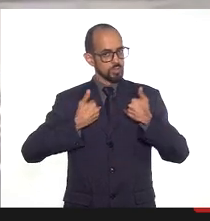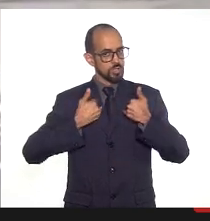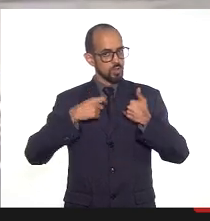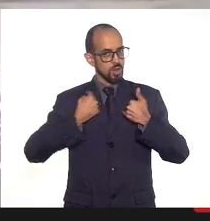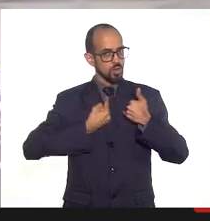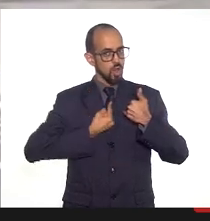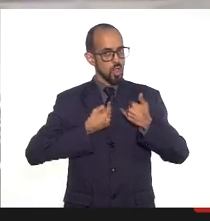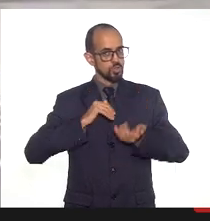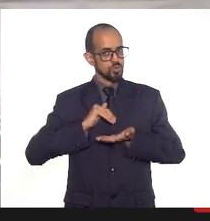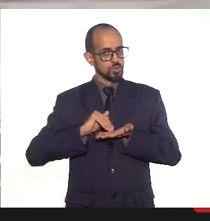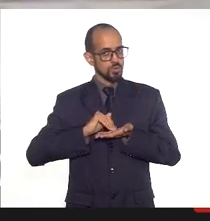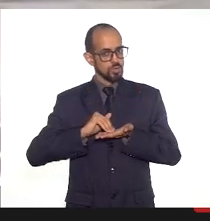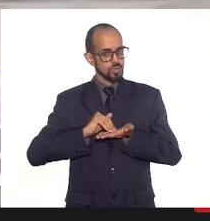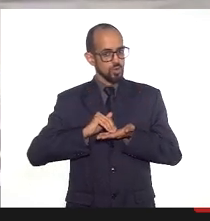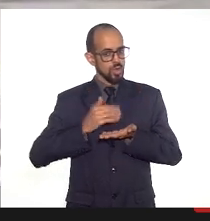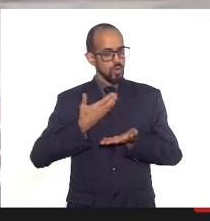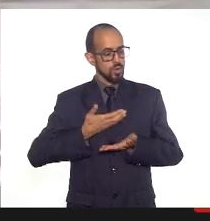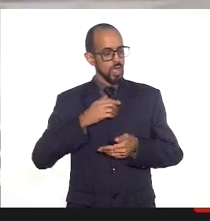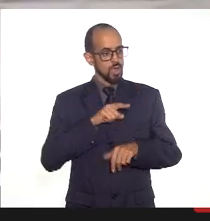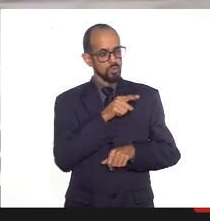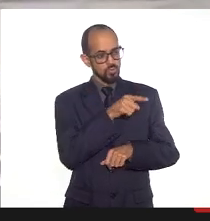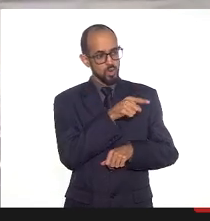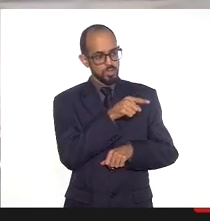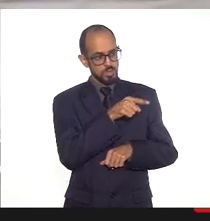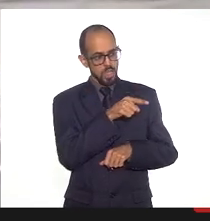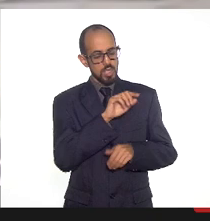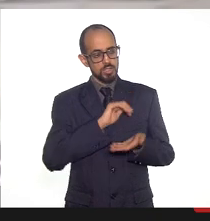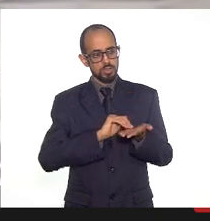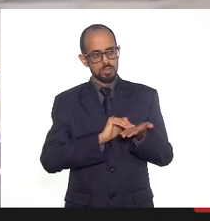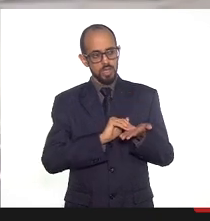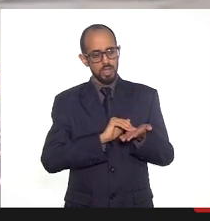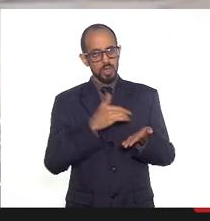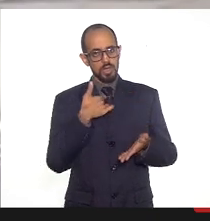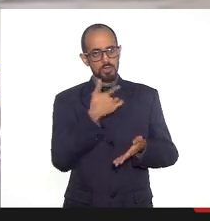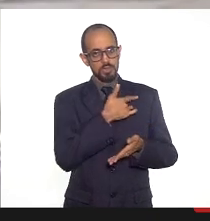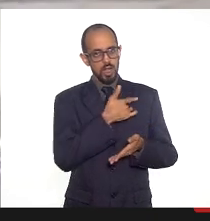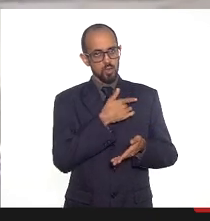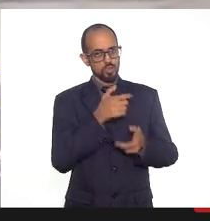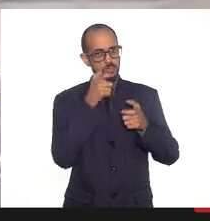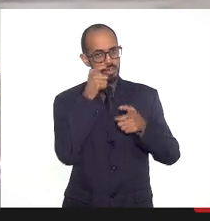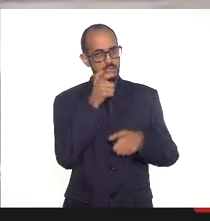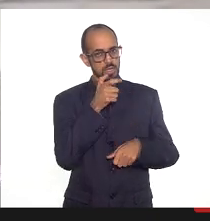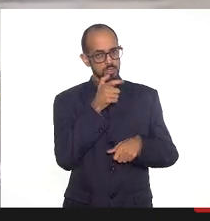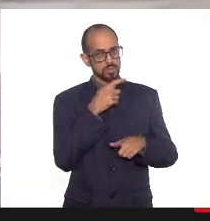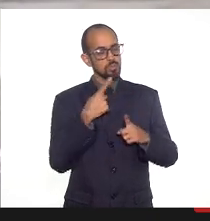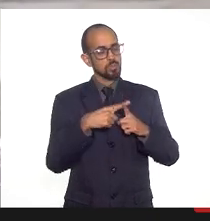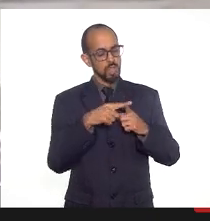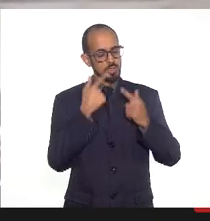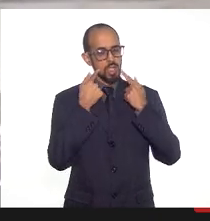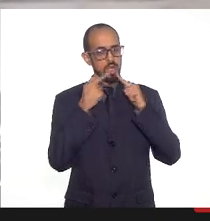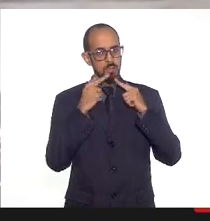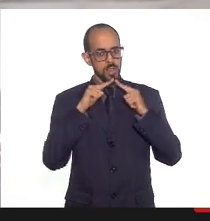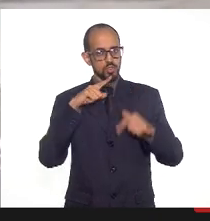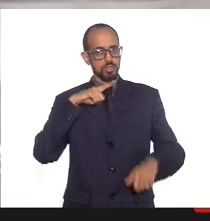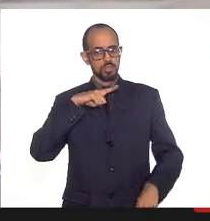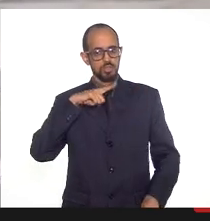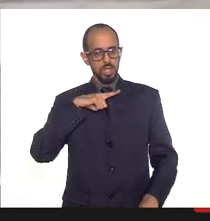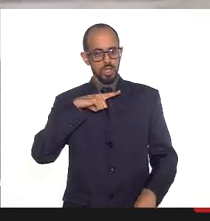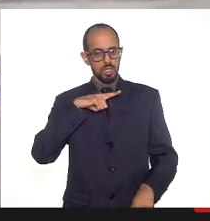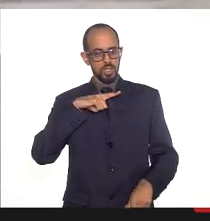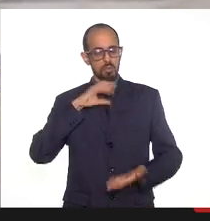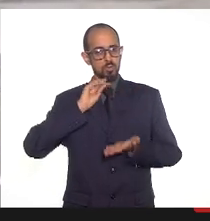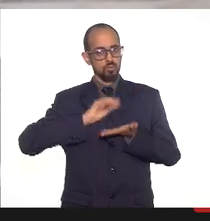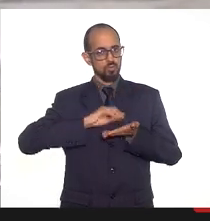queria que a Secretaria de Saúde tivesse um pouco de atenção quanto a isso, porque as reclamações são constantes por falta de